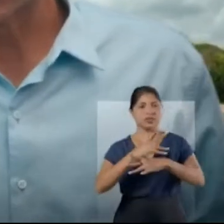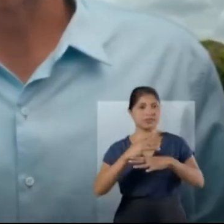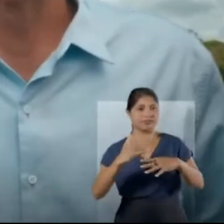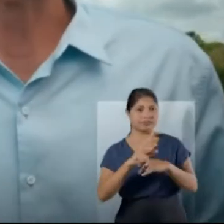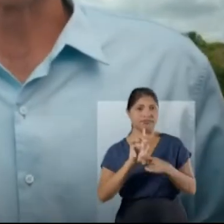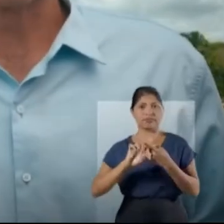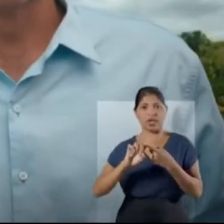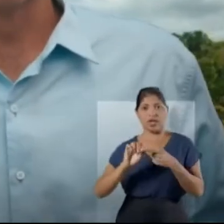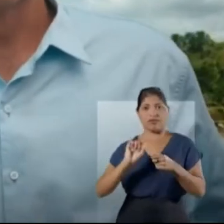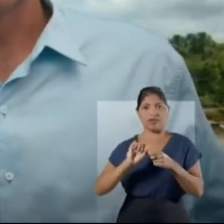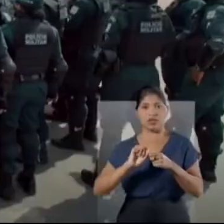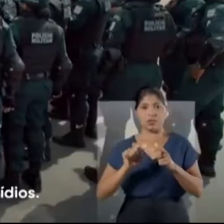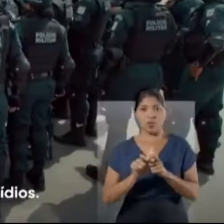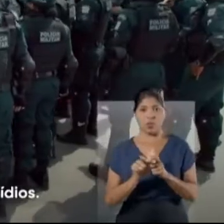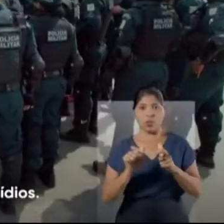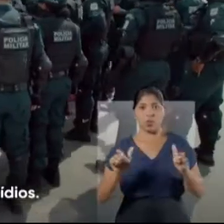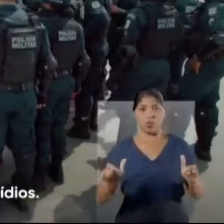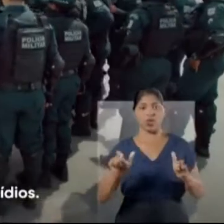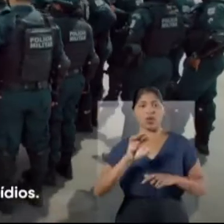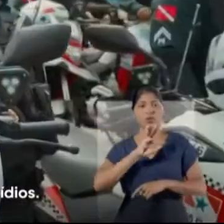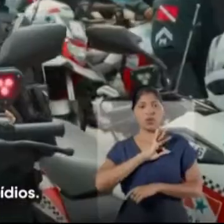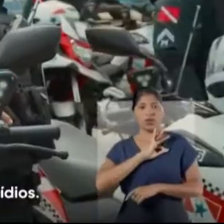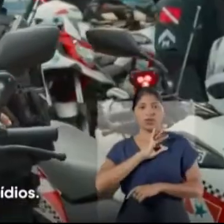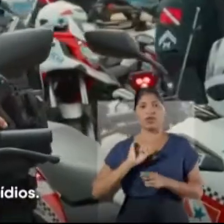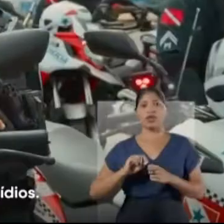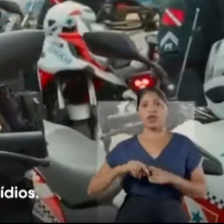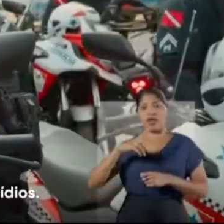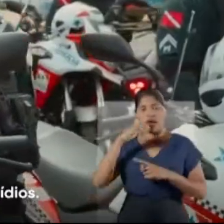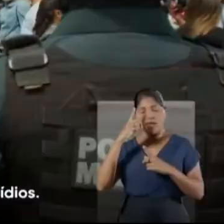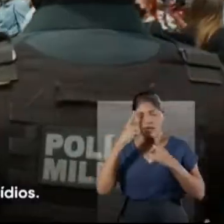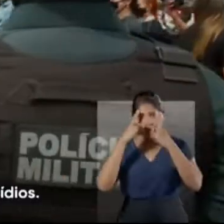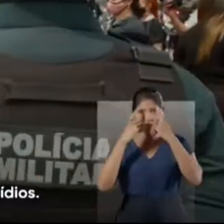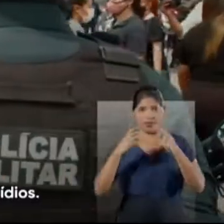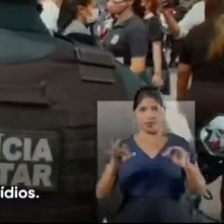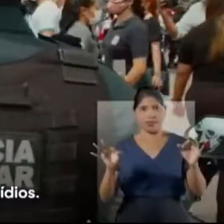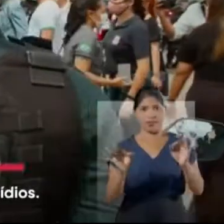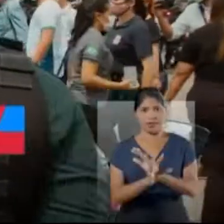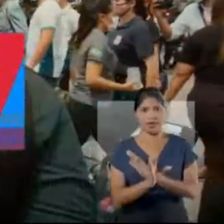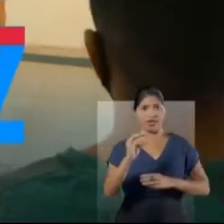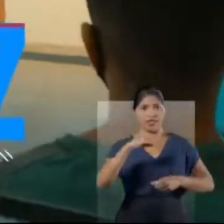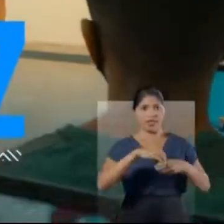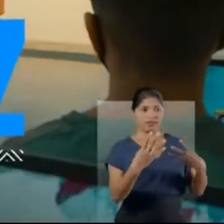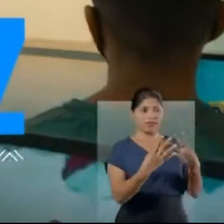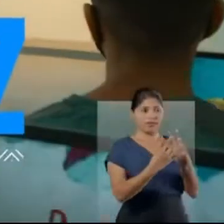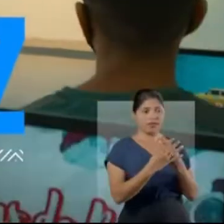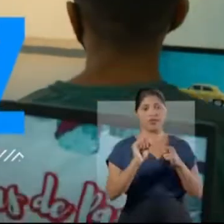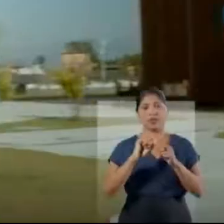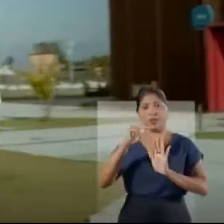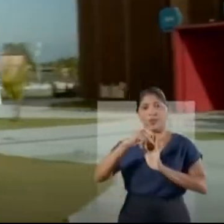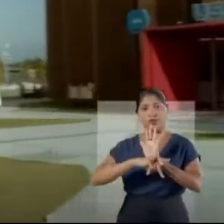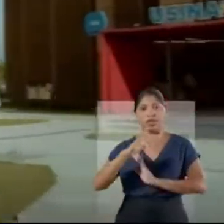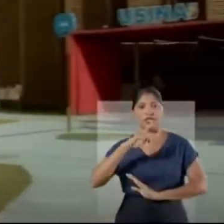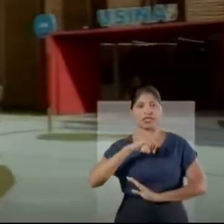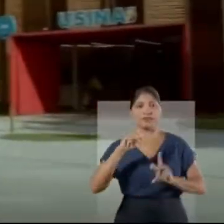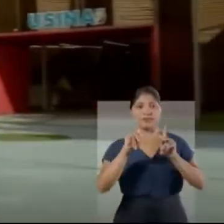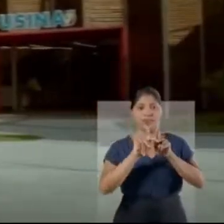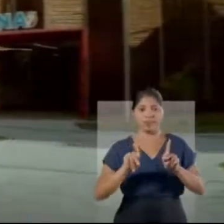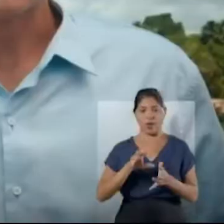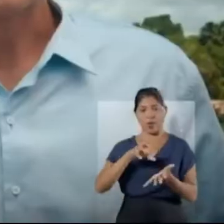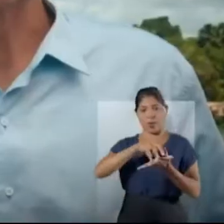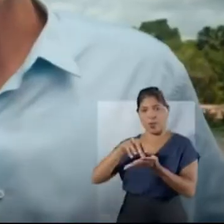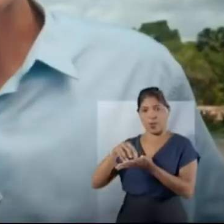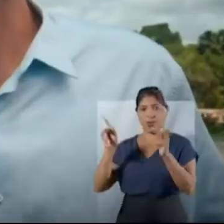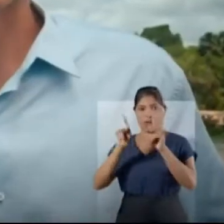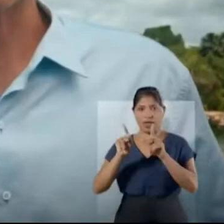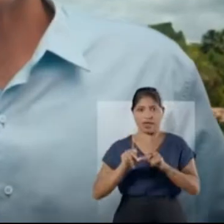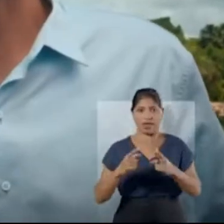Aumentamos o efetivo. Combatemos a criminalidade dentro dos presídios. Criamos o Ter Paz e as Usinas da Paz.